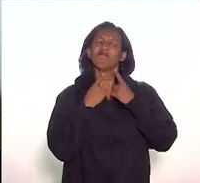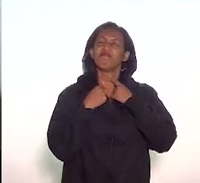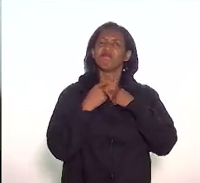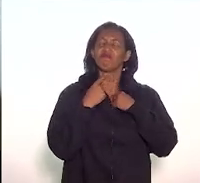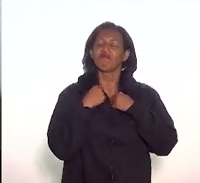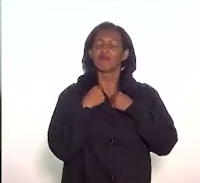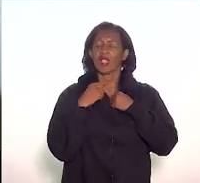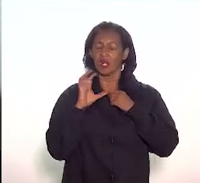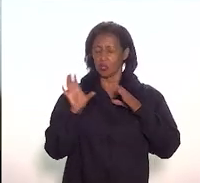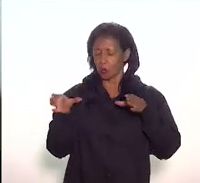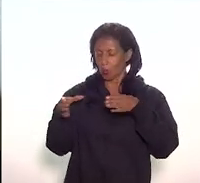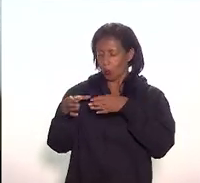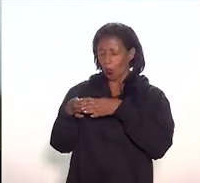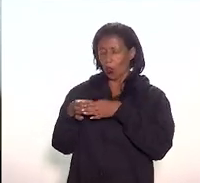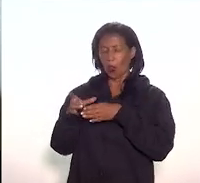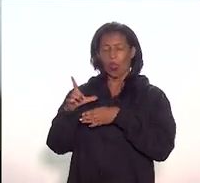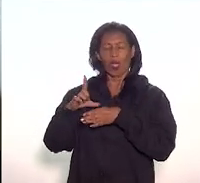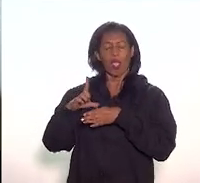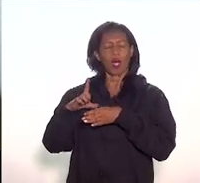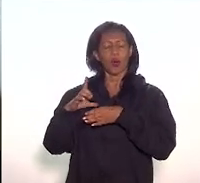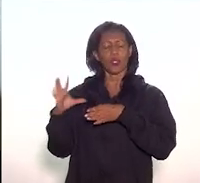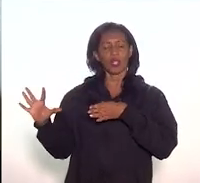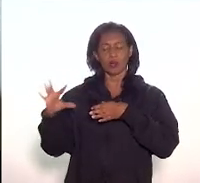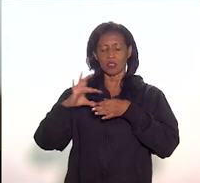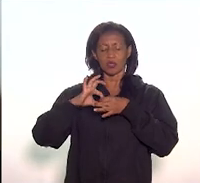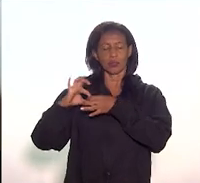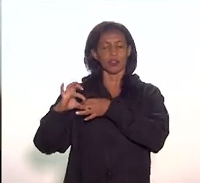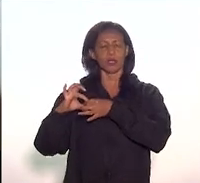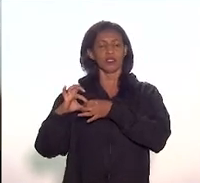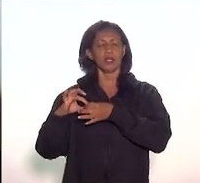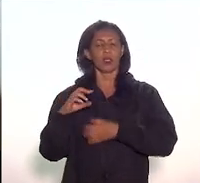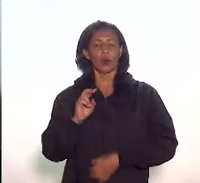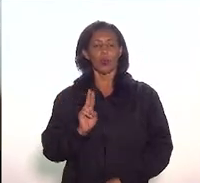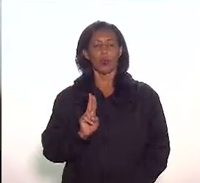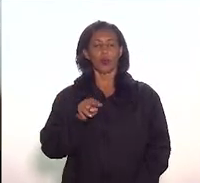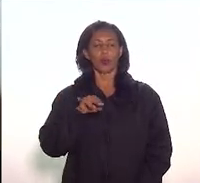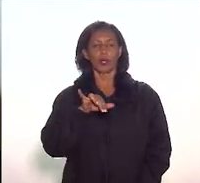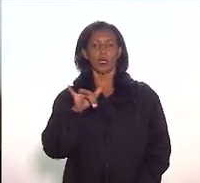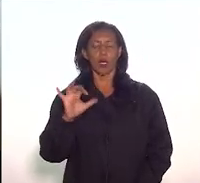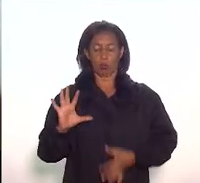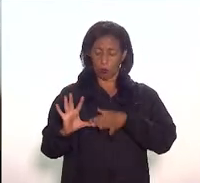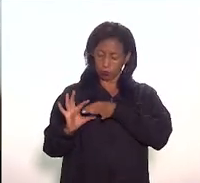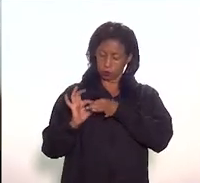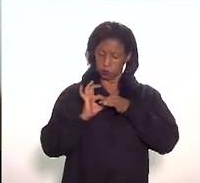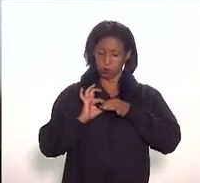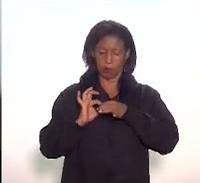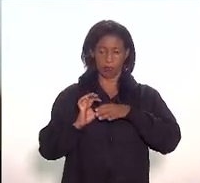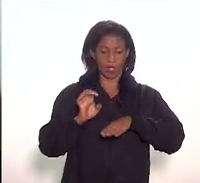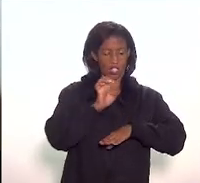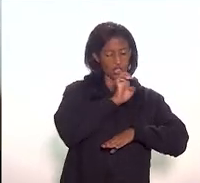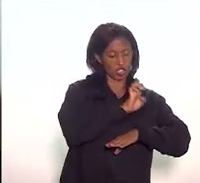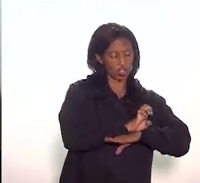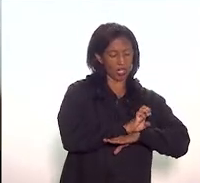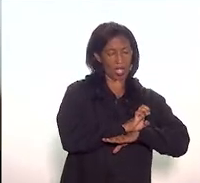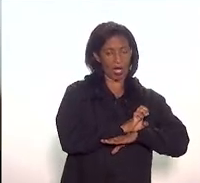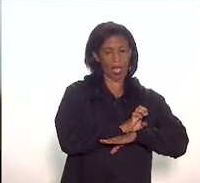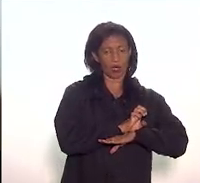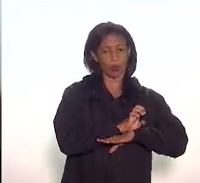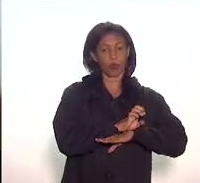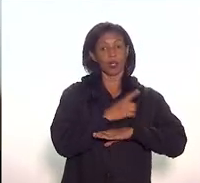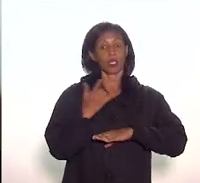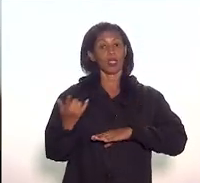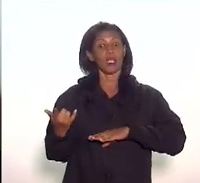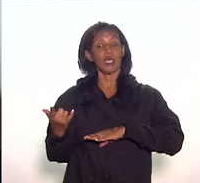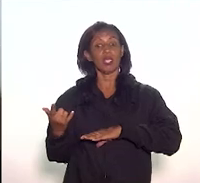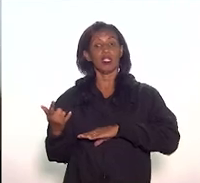que se agregasse a União, o Estado e o município da capital